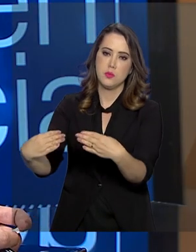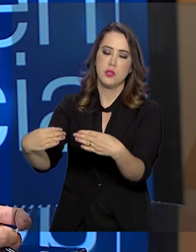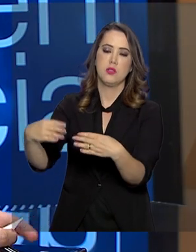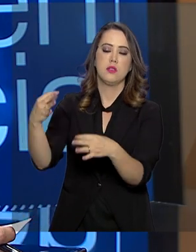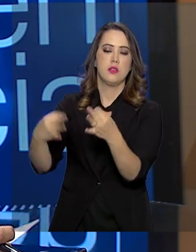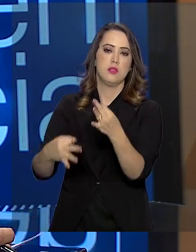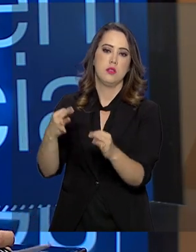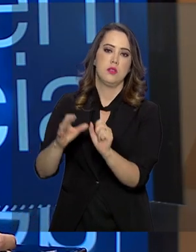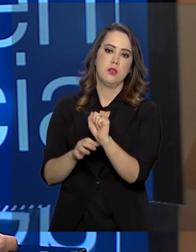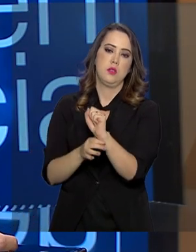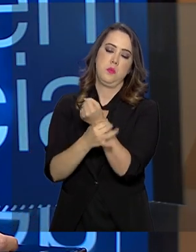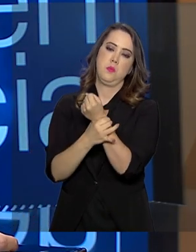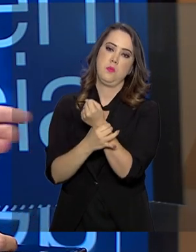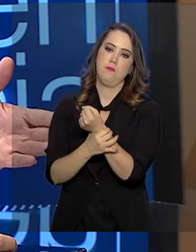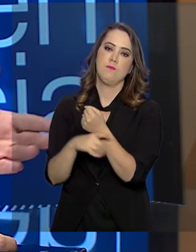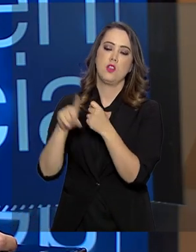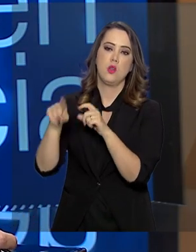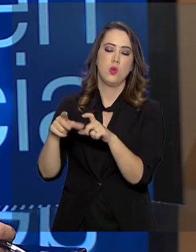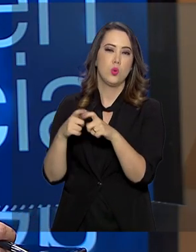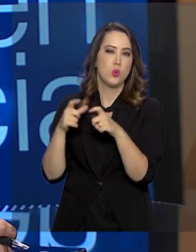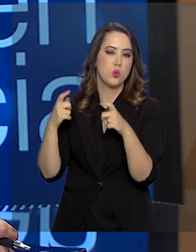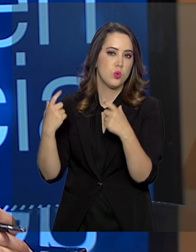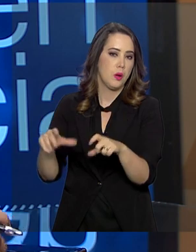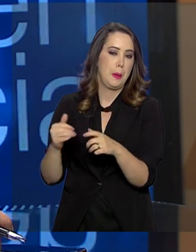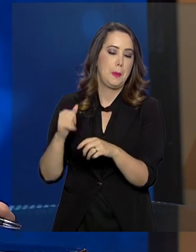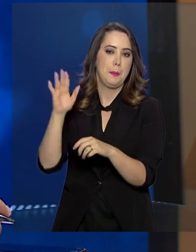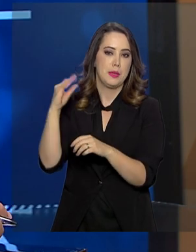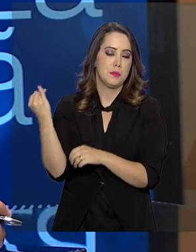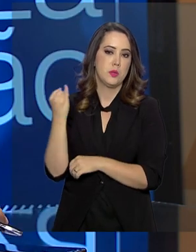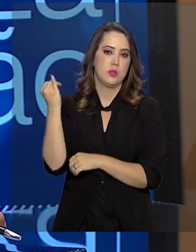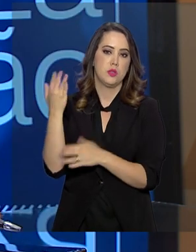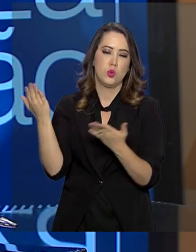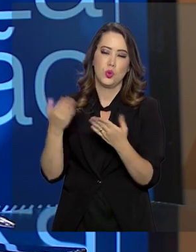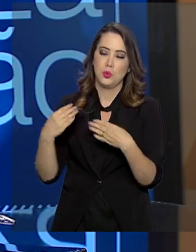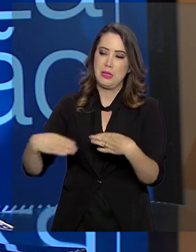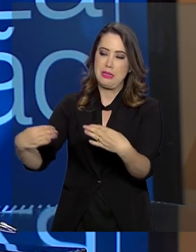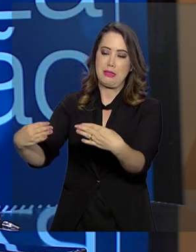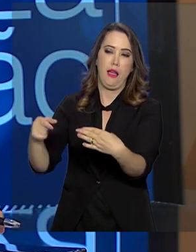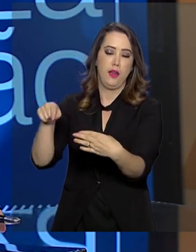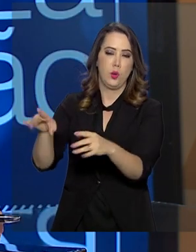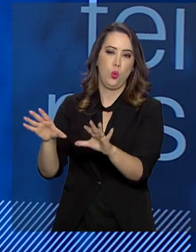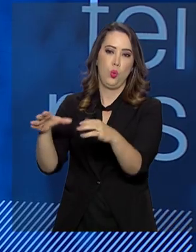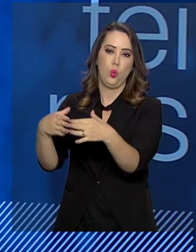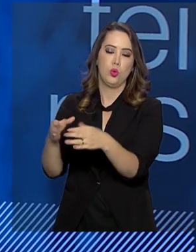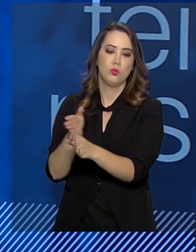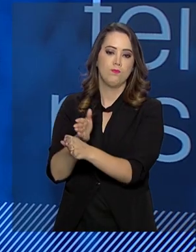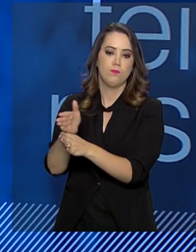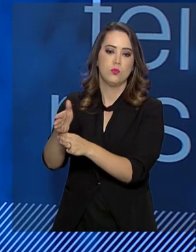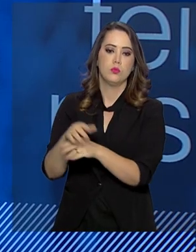Segurança Pública. É uma das áreas mais sensíveis do Ministério hoje na questão de fronteiras, né? Sim.